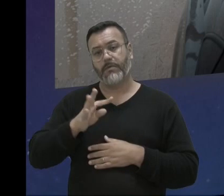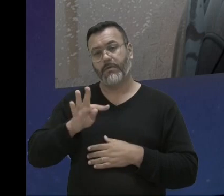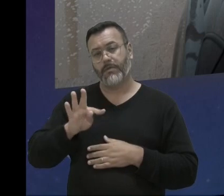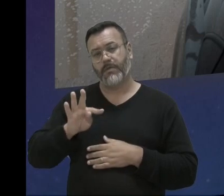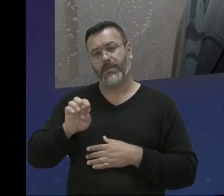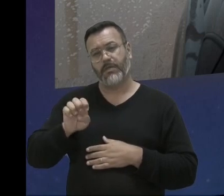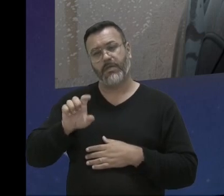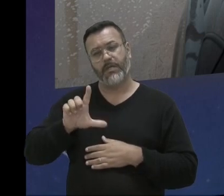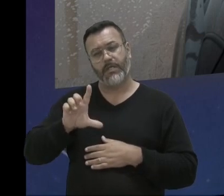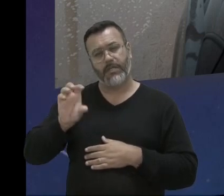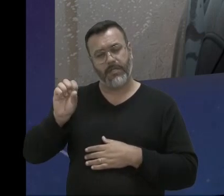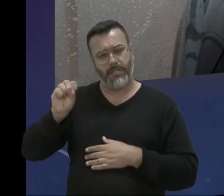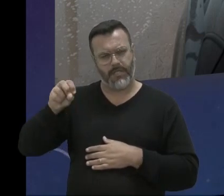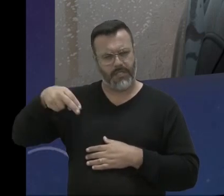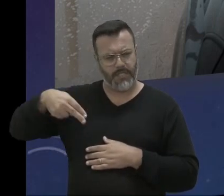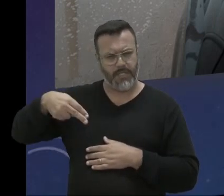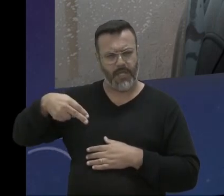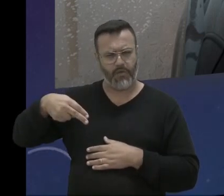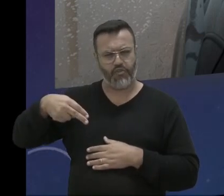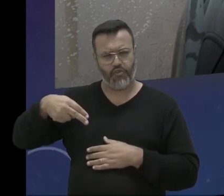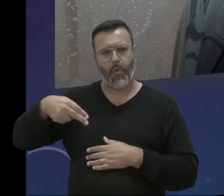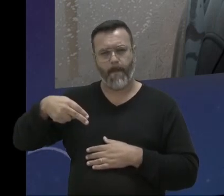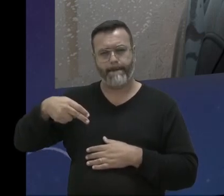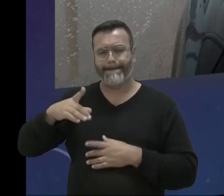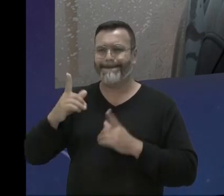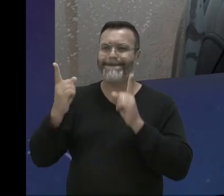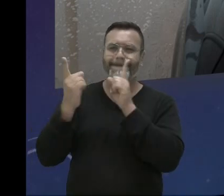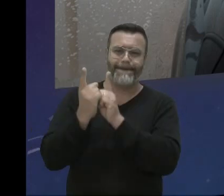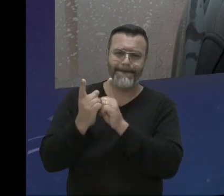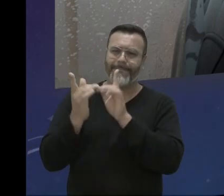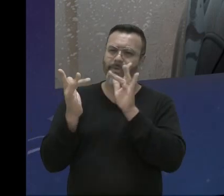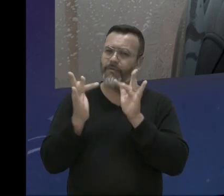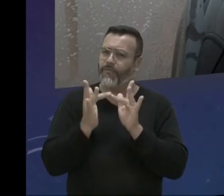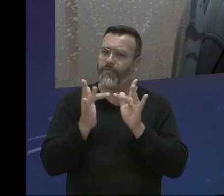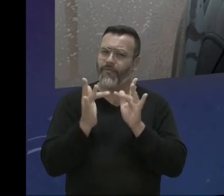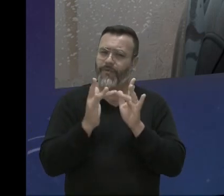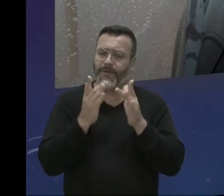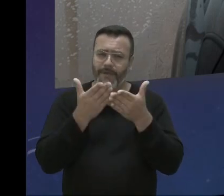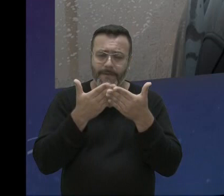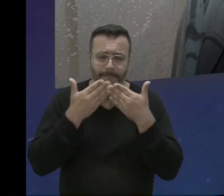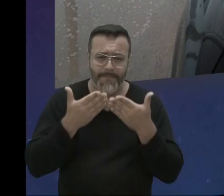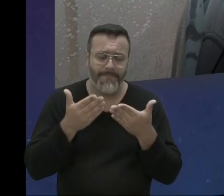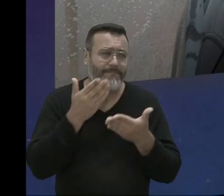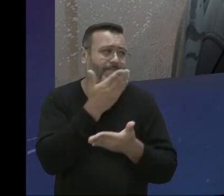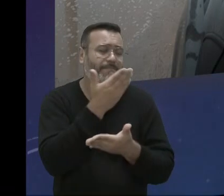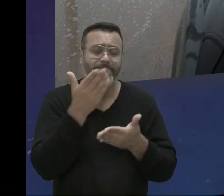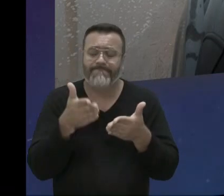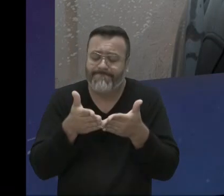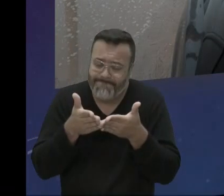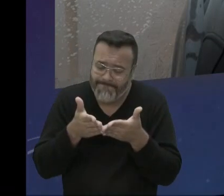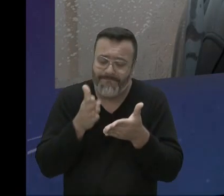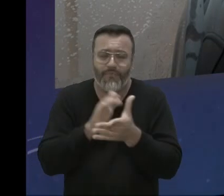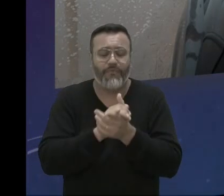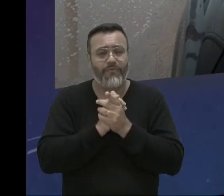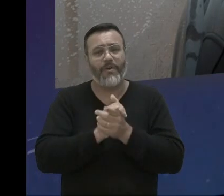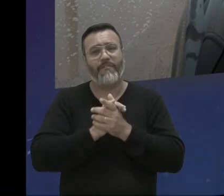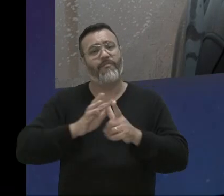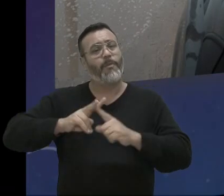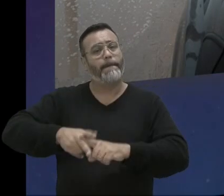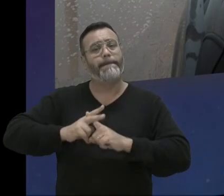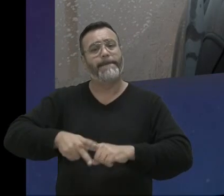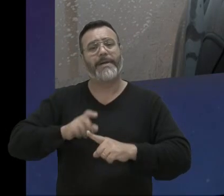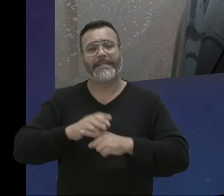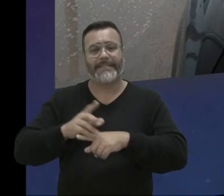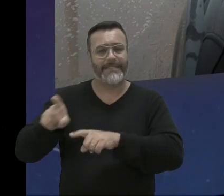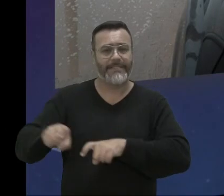que fez contato conosco, solicitando encarecidamente manutenção no leito carroçável dessa estrada do Pinhão